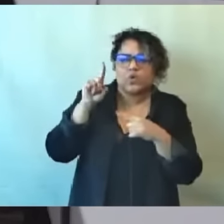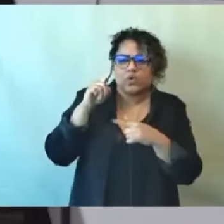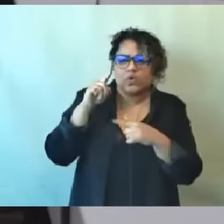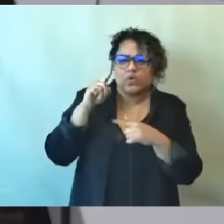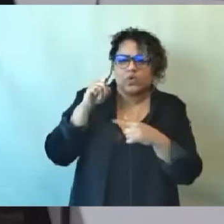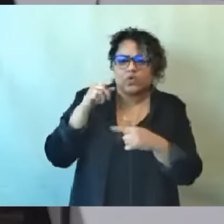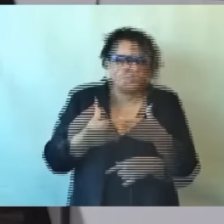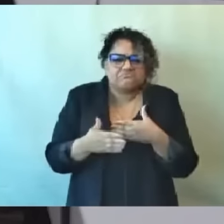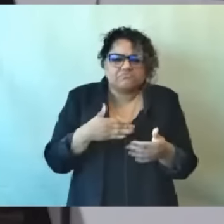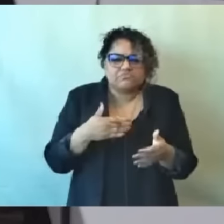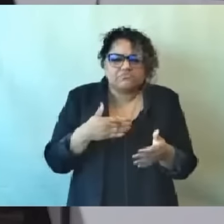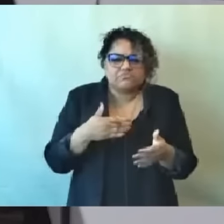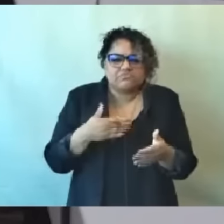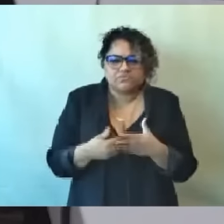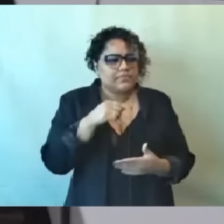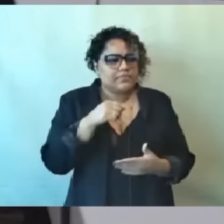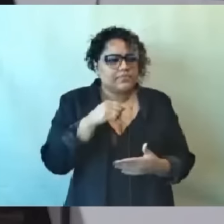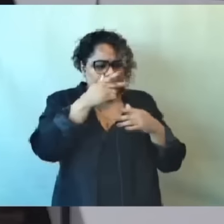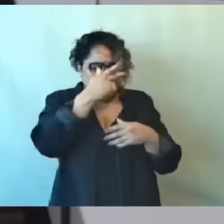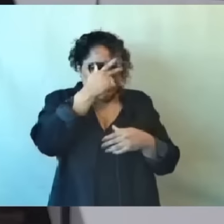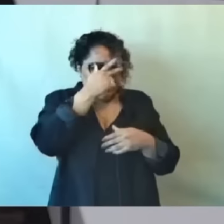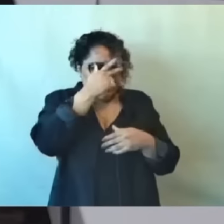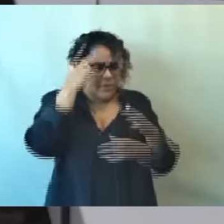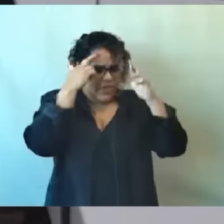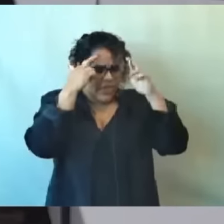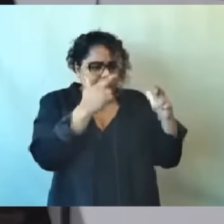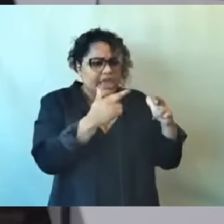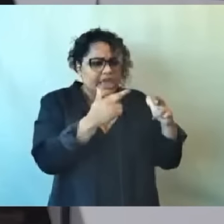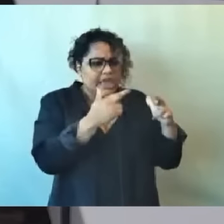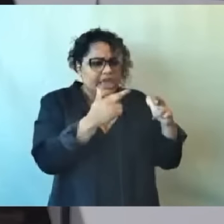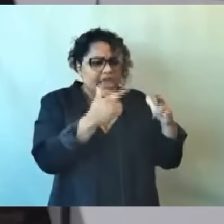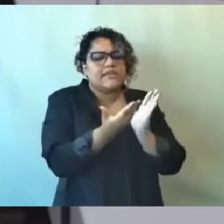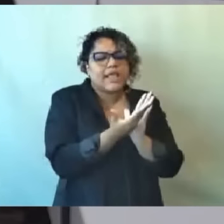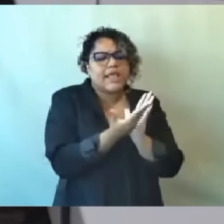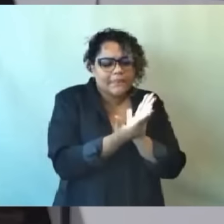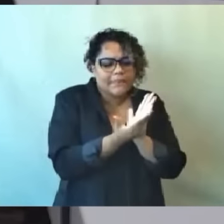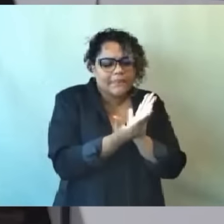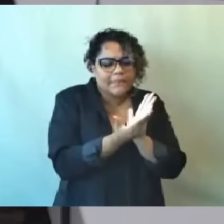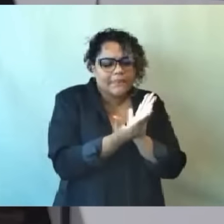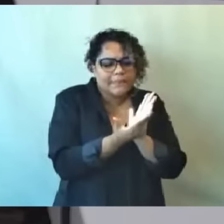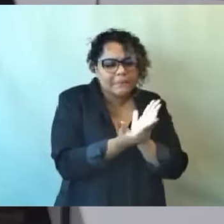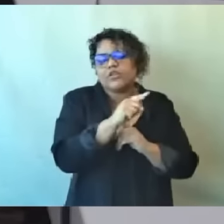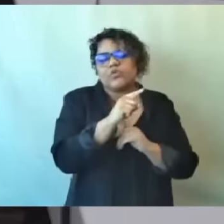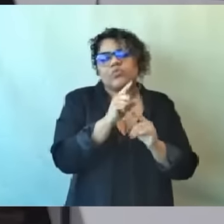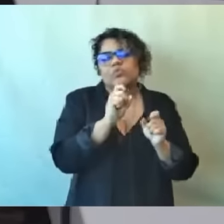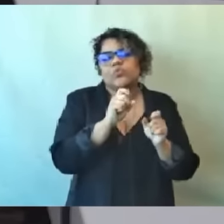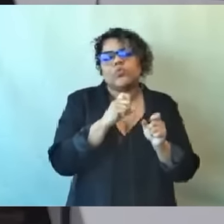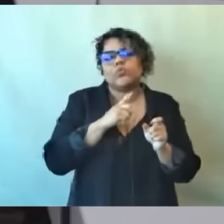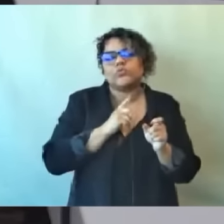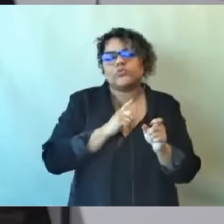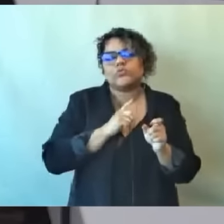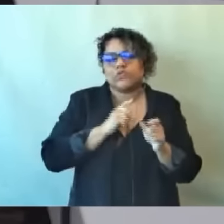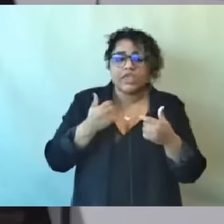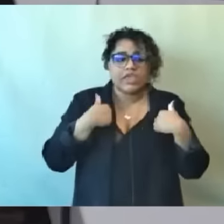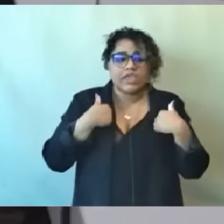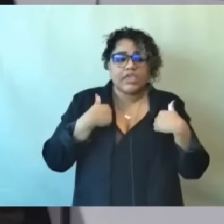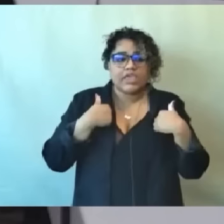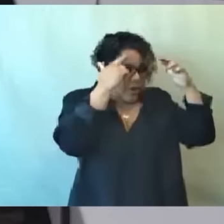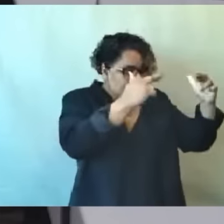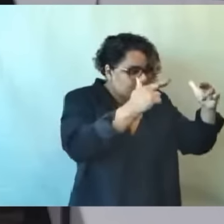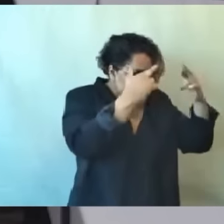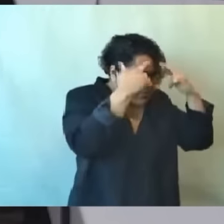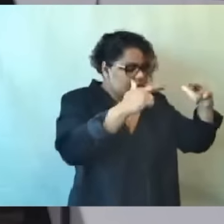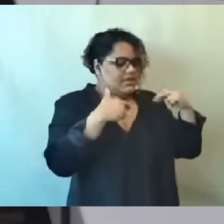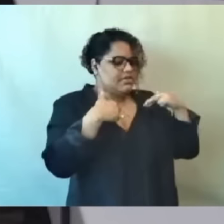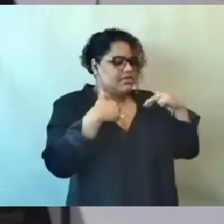Deus não faz isso com o próximo, não. Então, da mesma forma que eu trato com respeito, eu gostaria de ser respeitado. Agora, na hora que foram levantadas essas questões, em vez